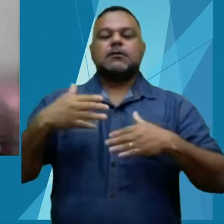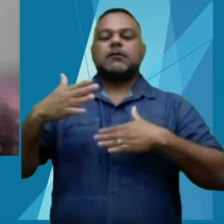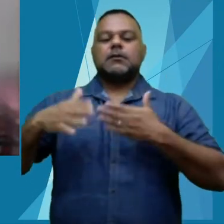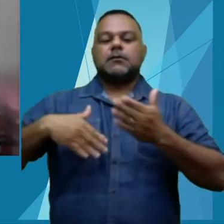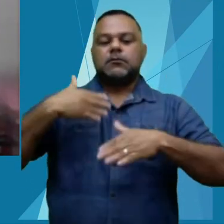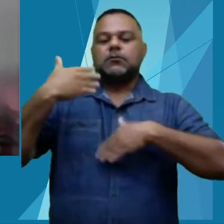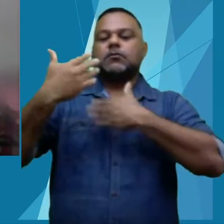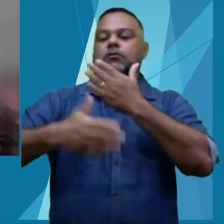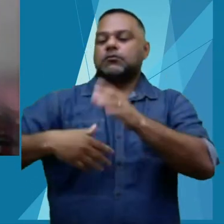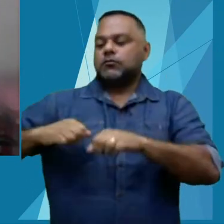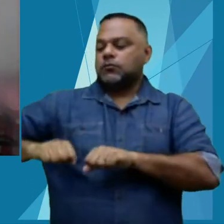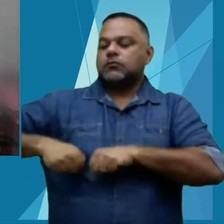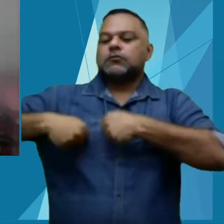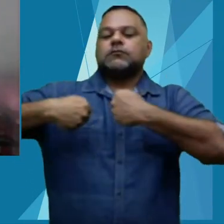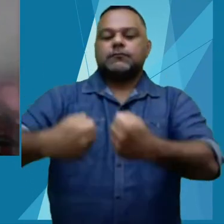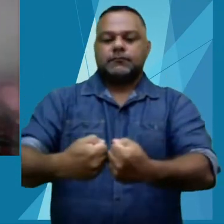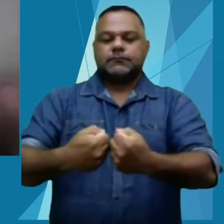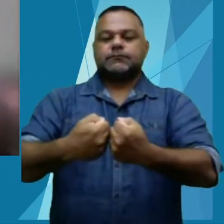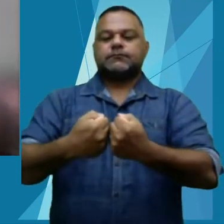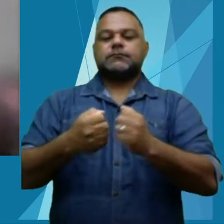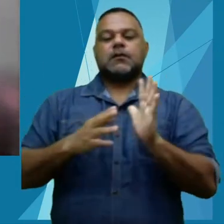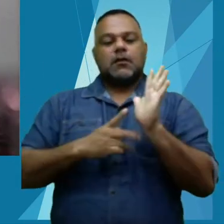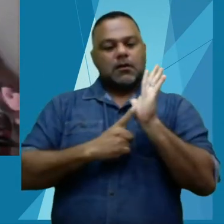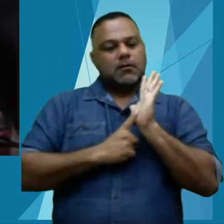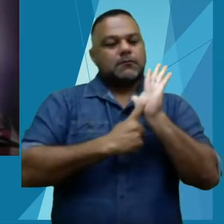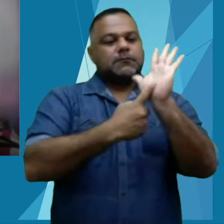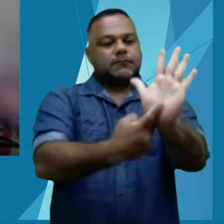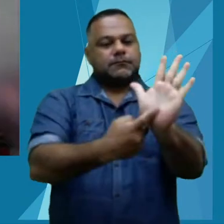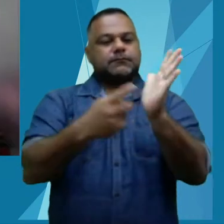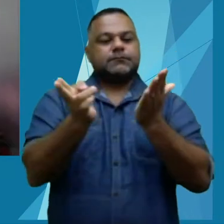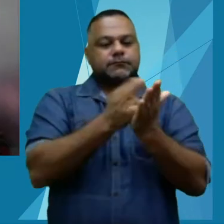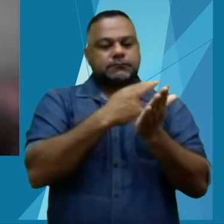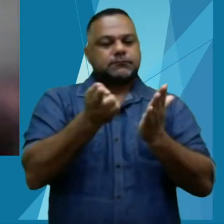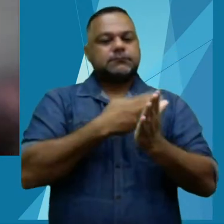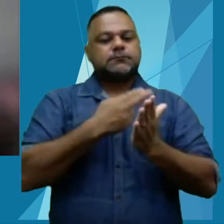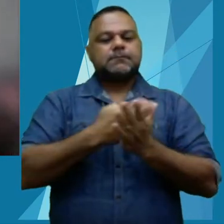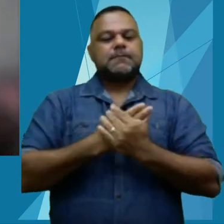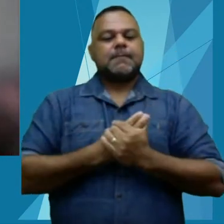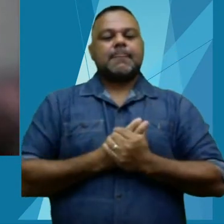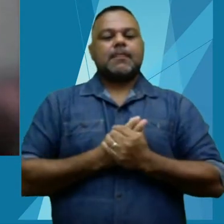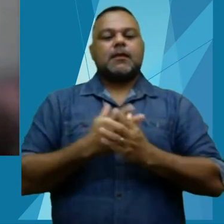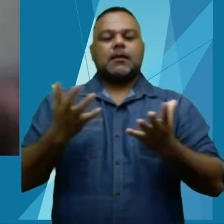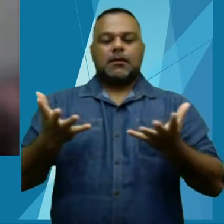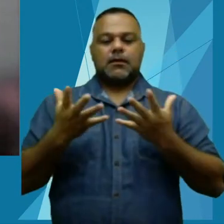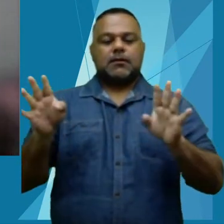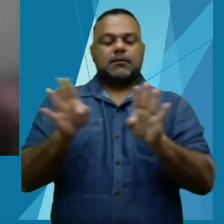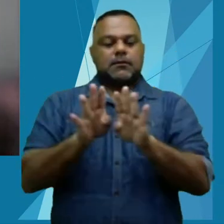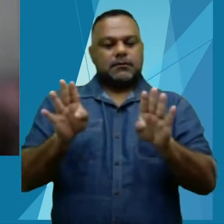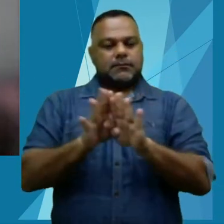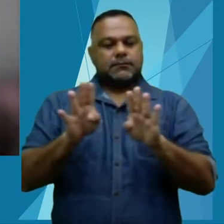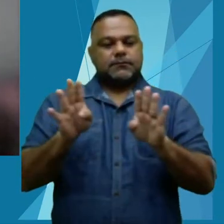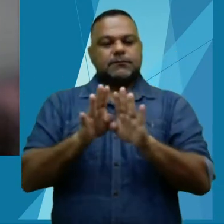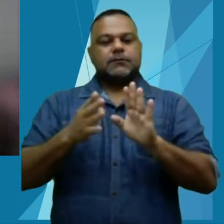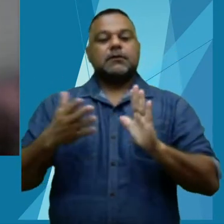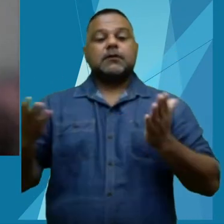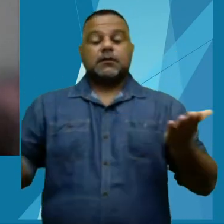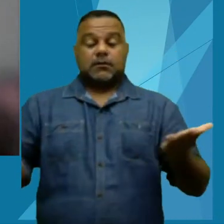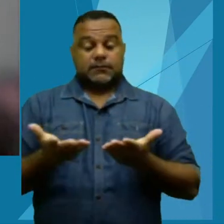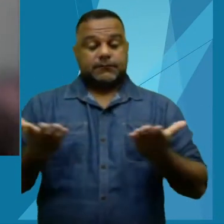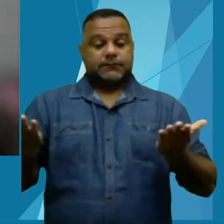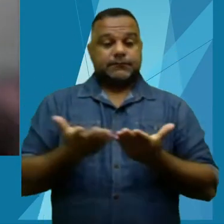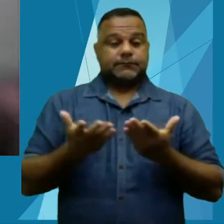pudéssemos, hoje, lançar a primeira revista científica do IFAC. Quero ressaltar aqui, que nesse momento,